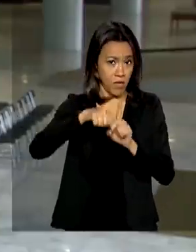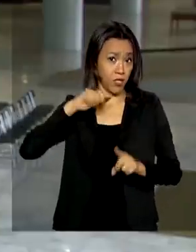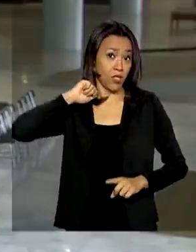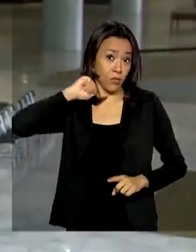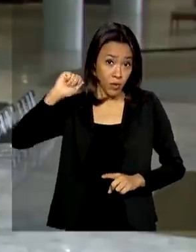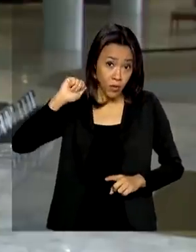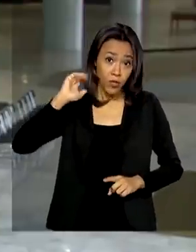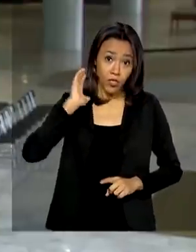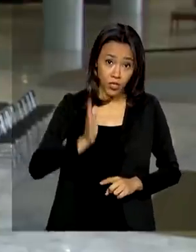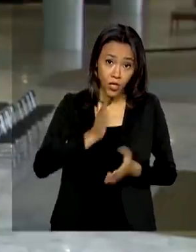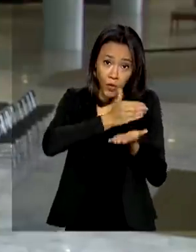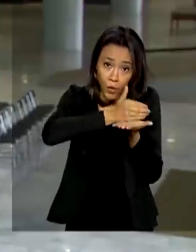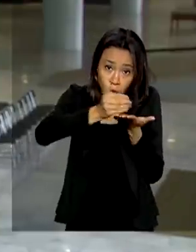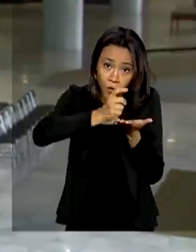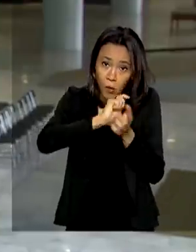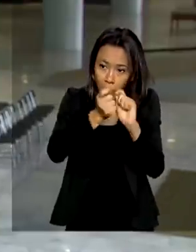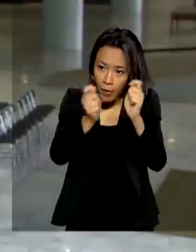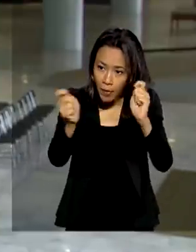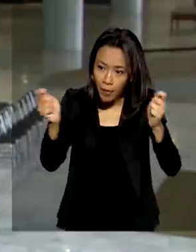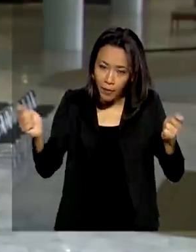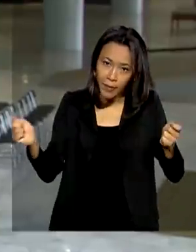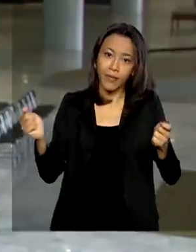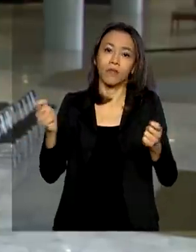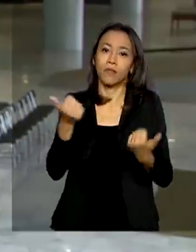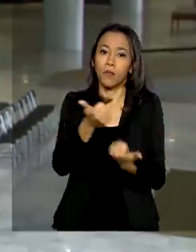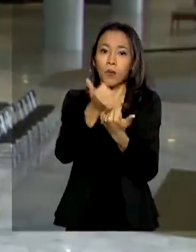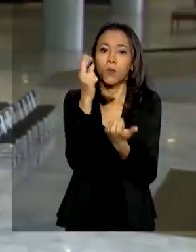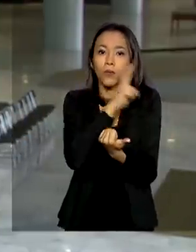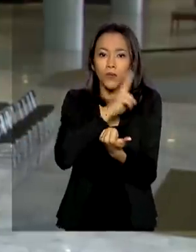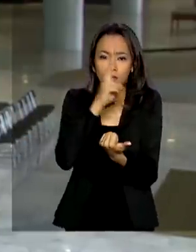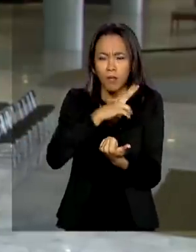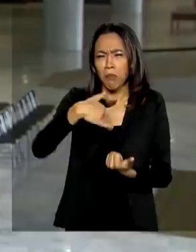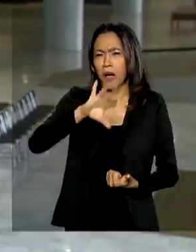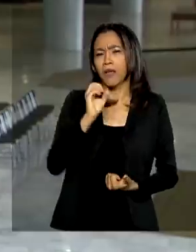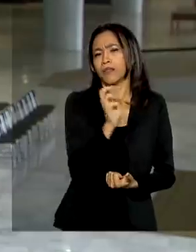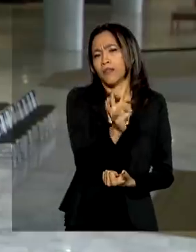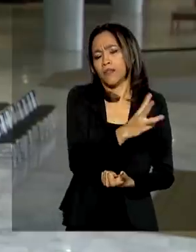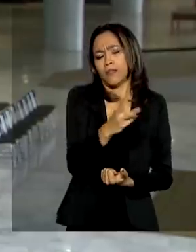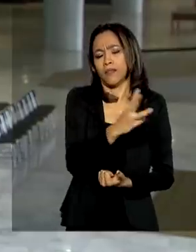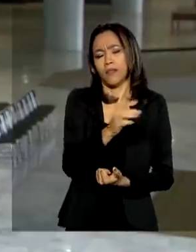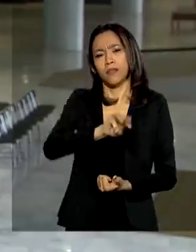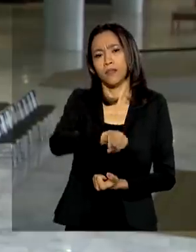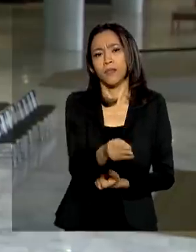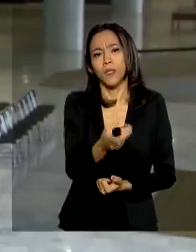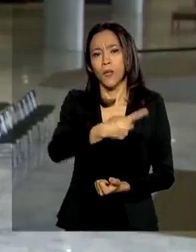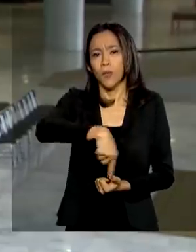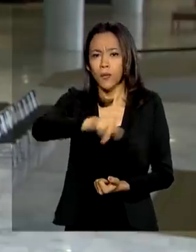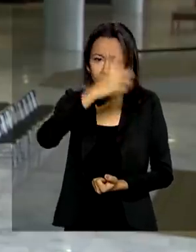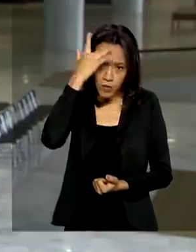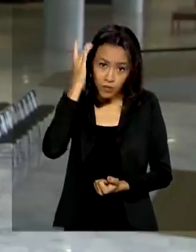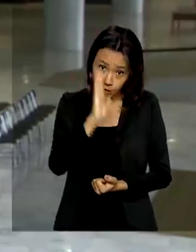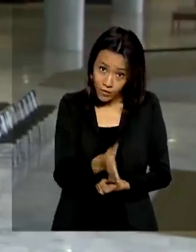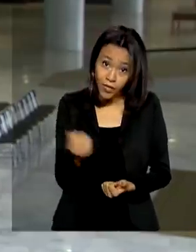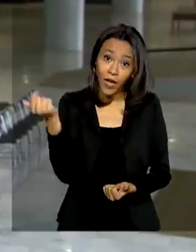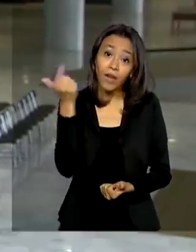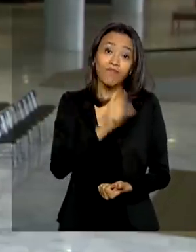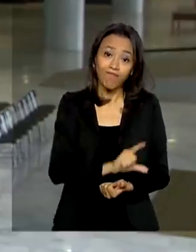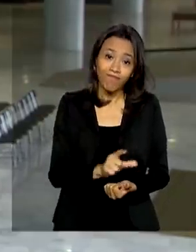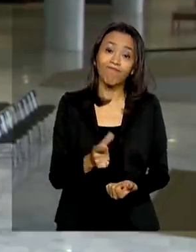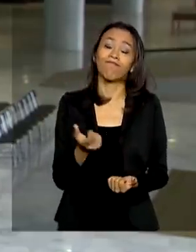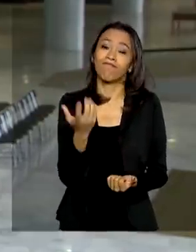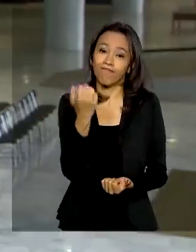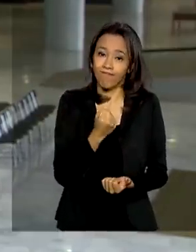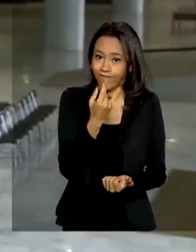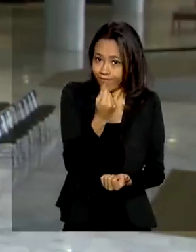desse auxílio emergencial, mais de 33 milhões de brasileiros já foram contemplados.